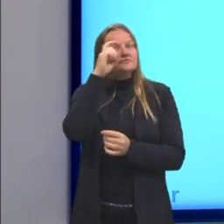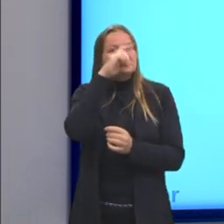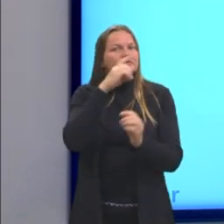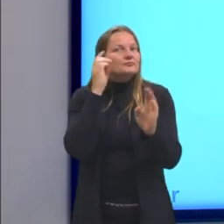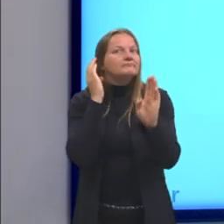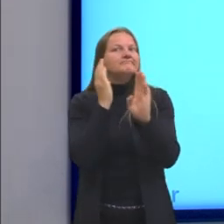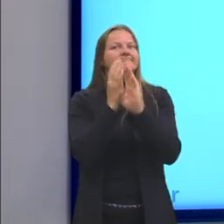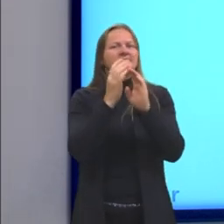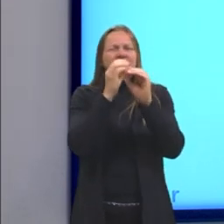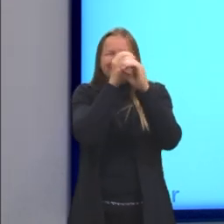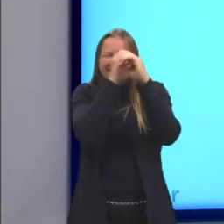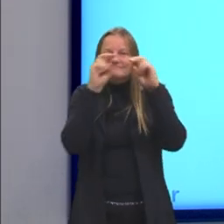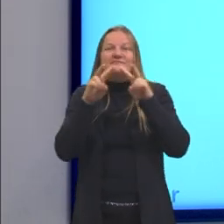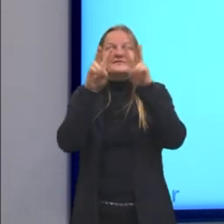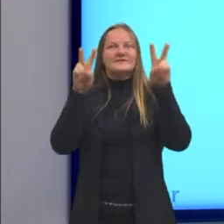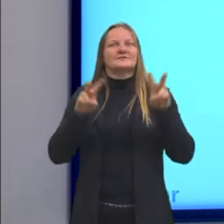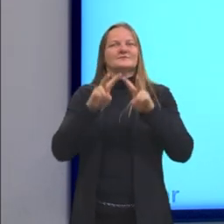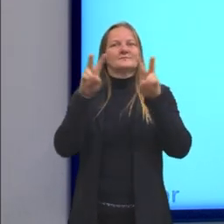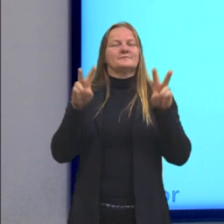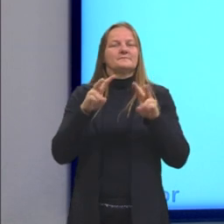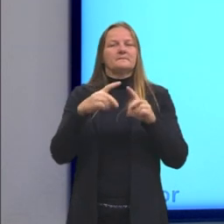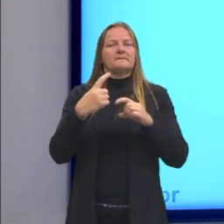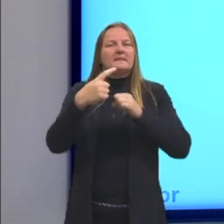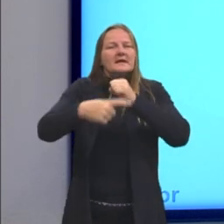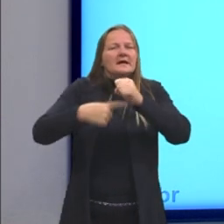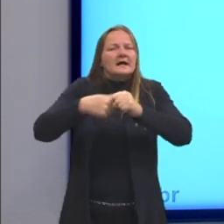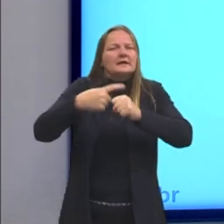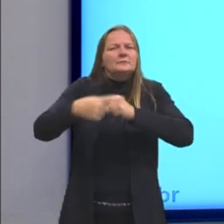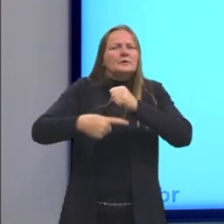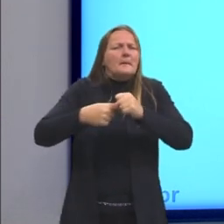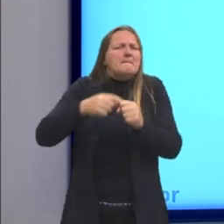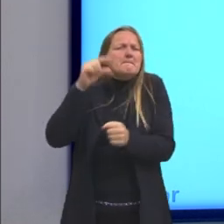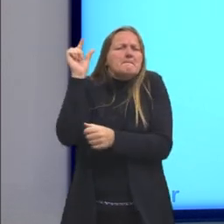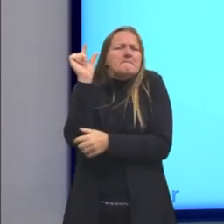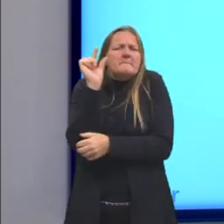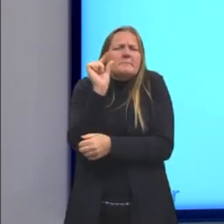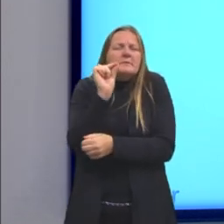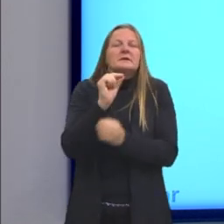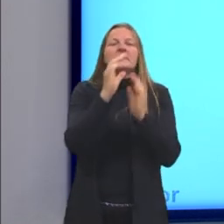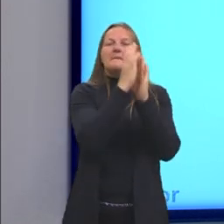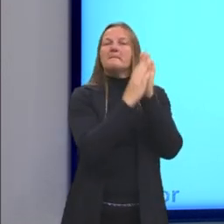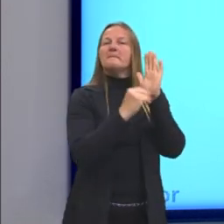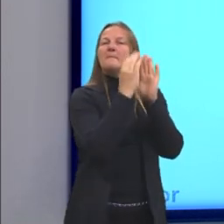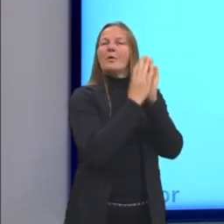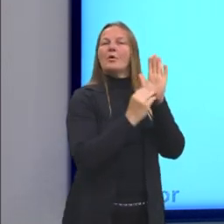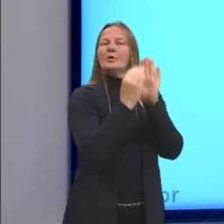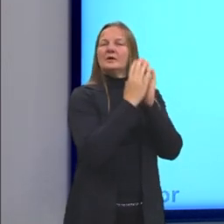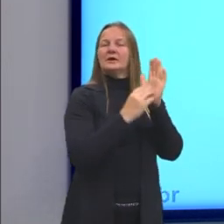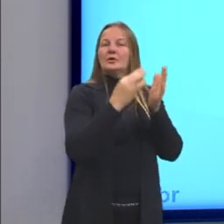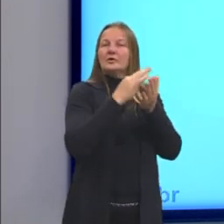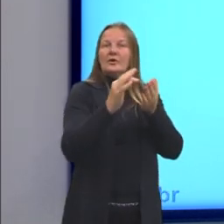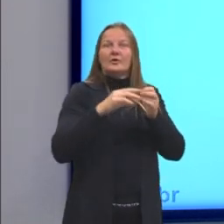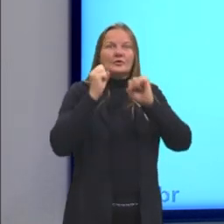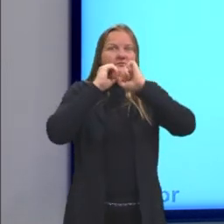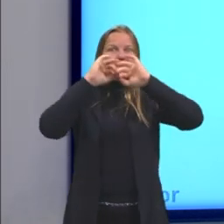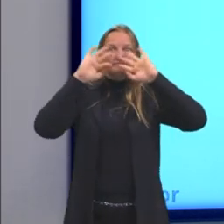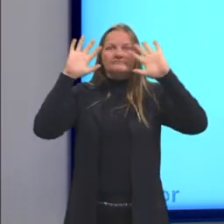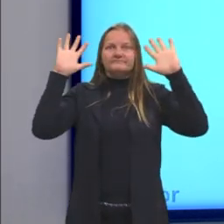visualizar o átomo, realmente. Na verdade, o que existe são modelos teóricos para a gente conseguir,